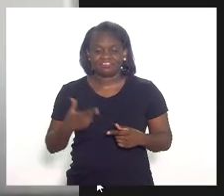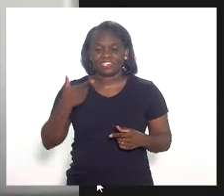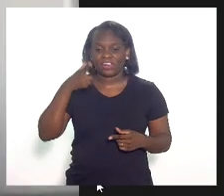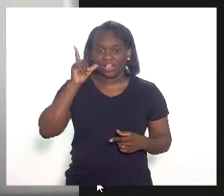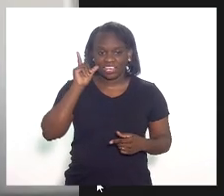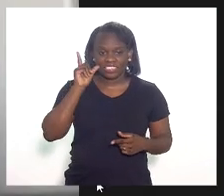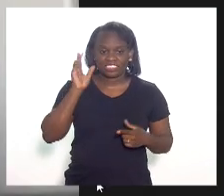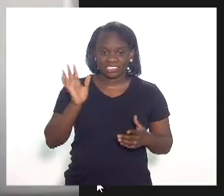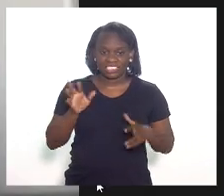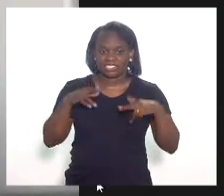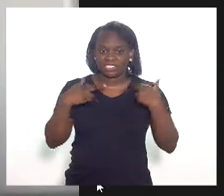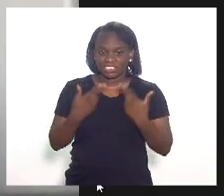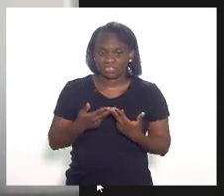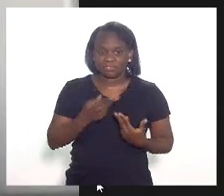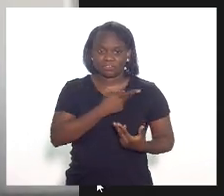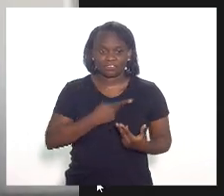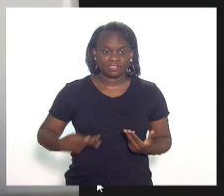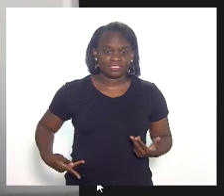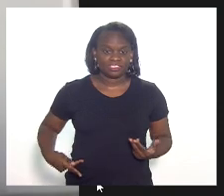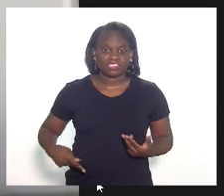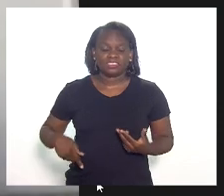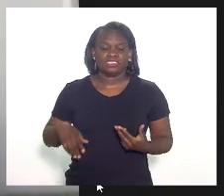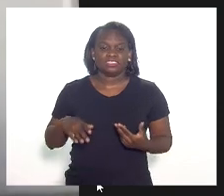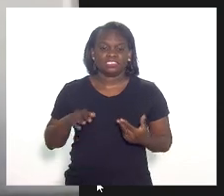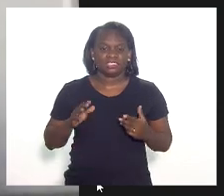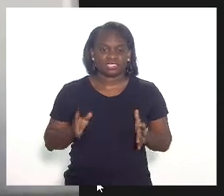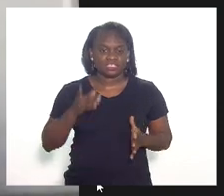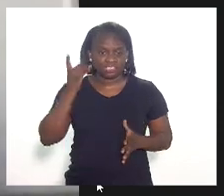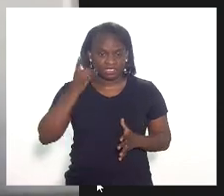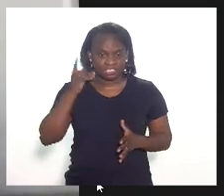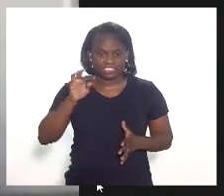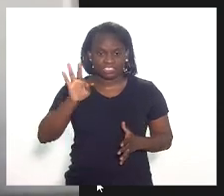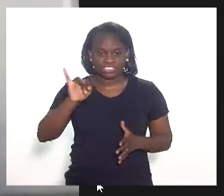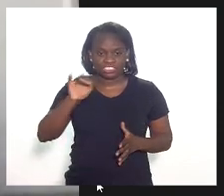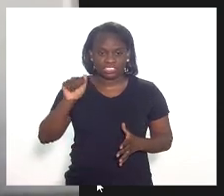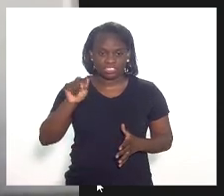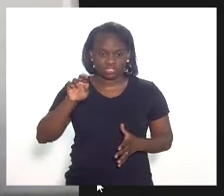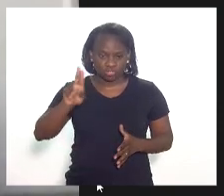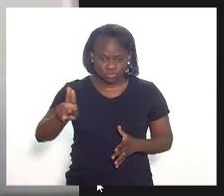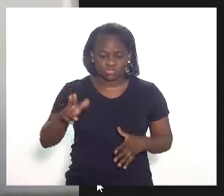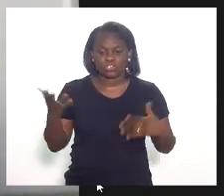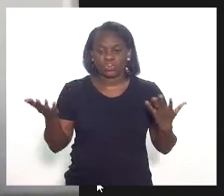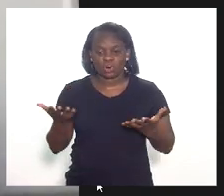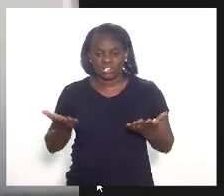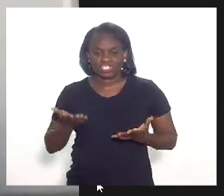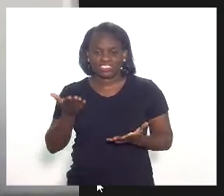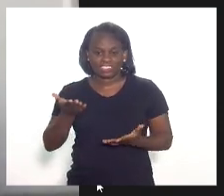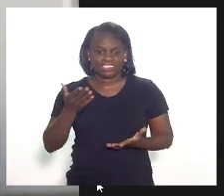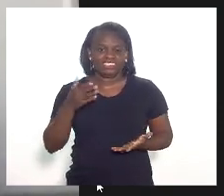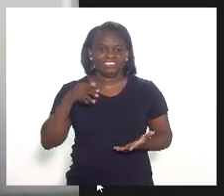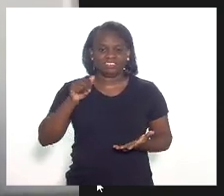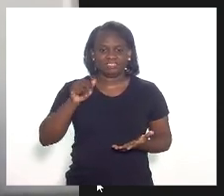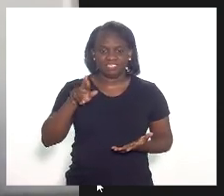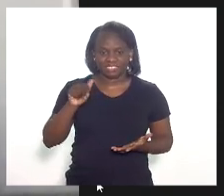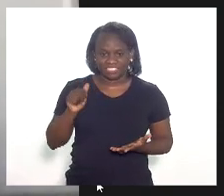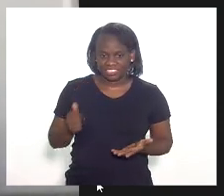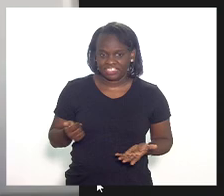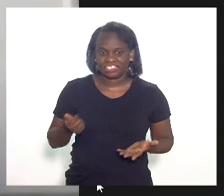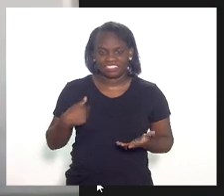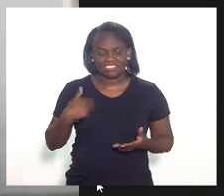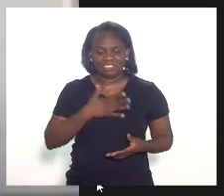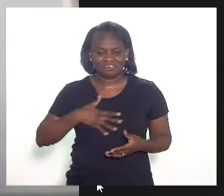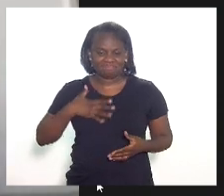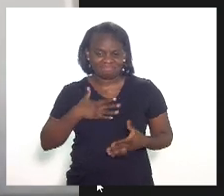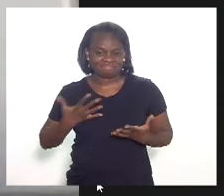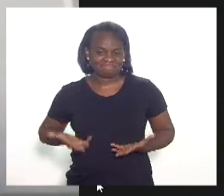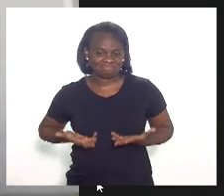tivemos a sessão presidida pela deputada Tia Ju. Hoje, com a senhora, sem dúvida nenhuma, nos honra